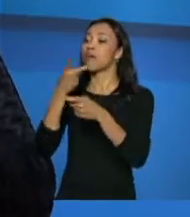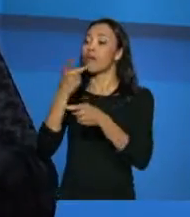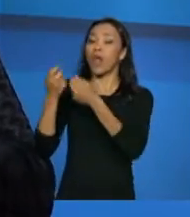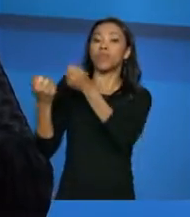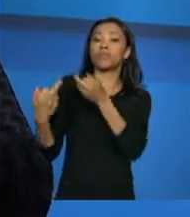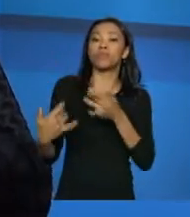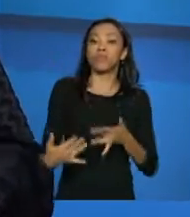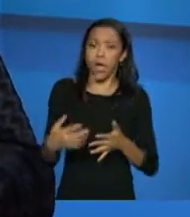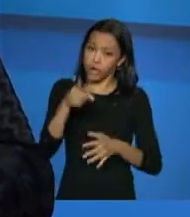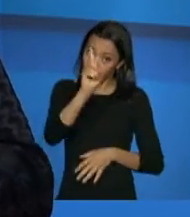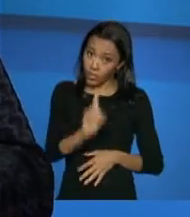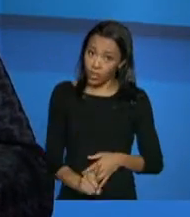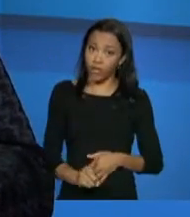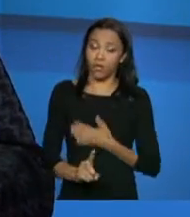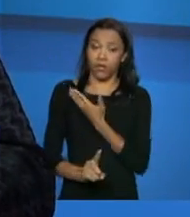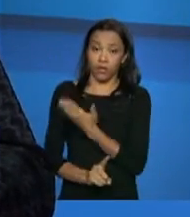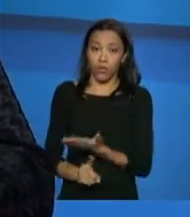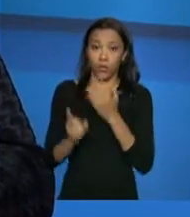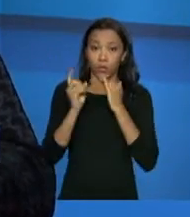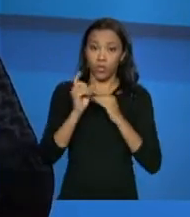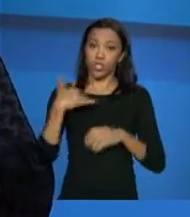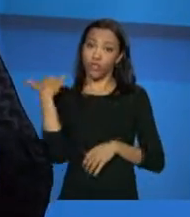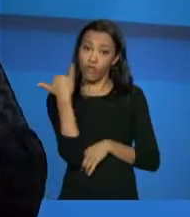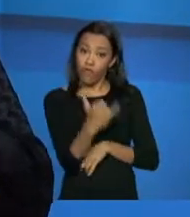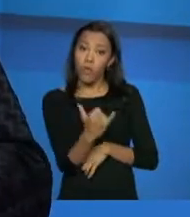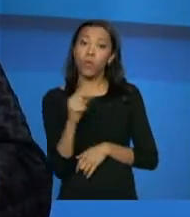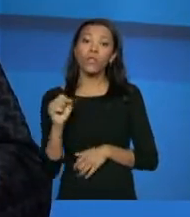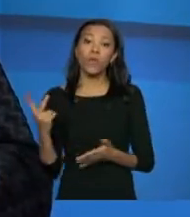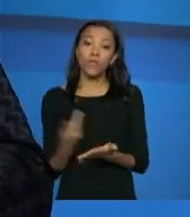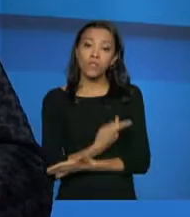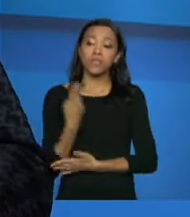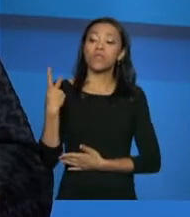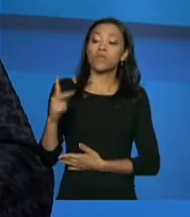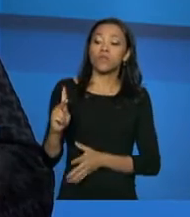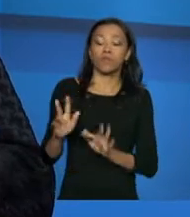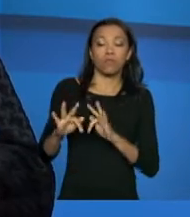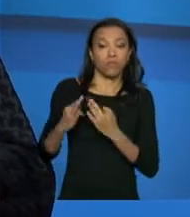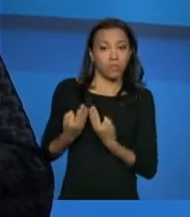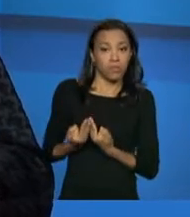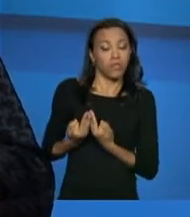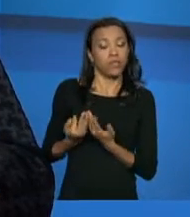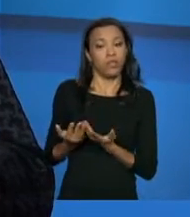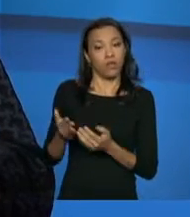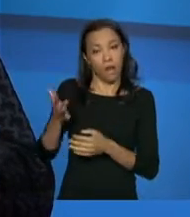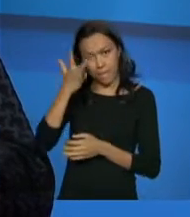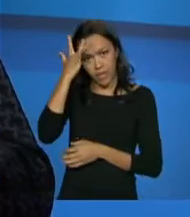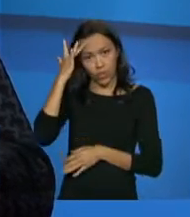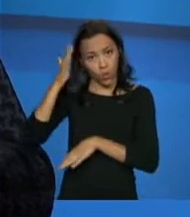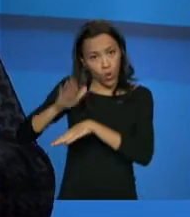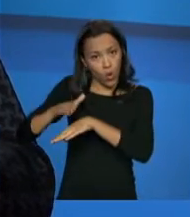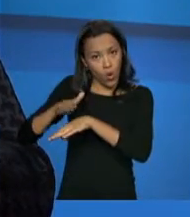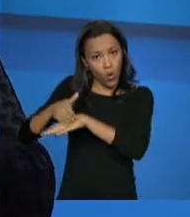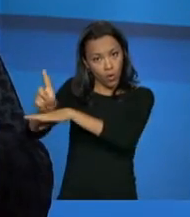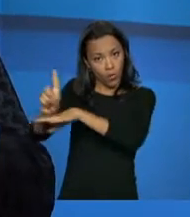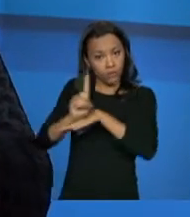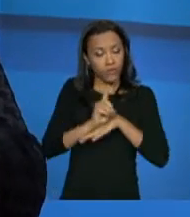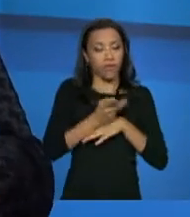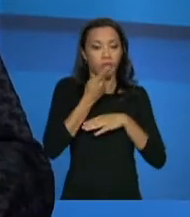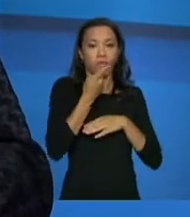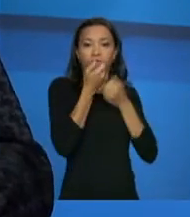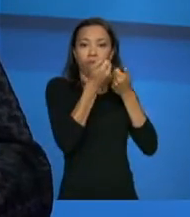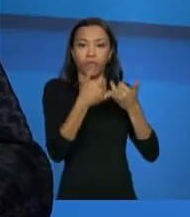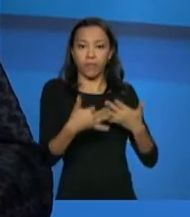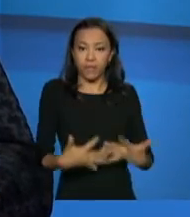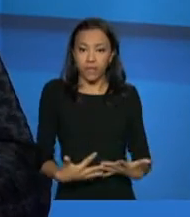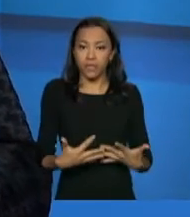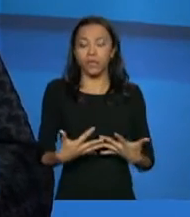o seu direito de informar a situação, a sua própria situação. Não há, nós não vemos, nós vemos isso